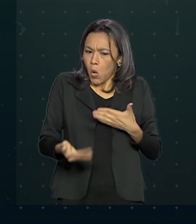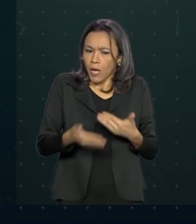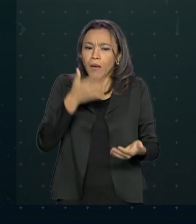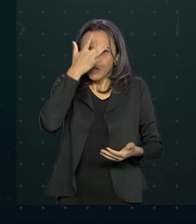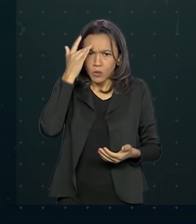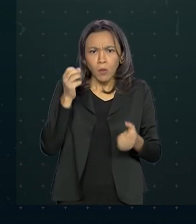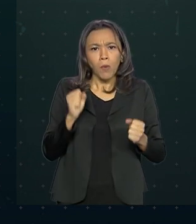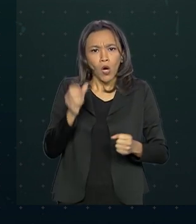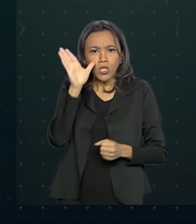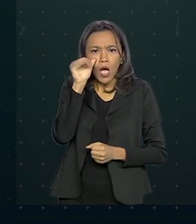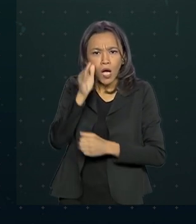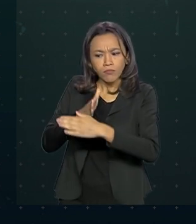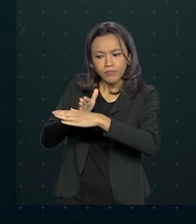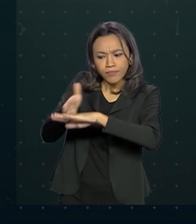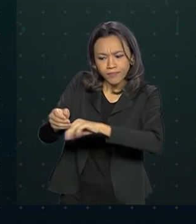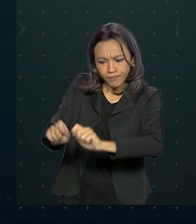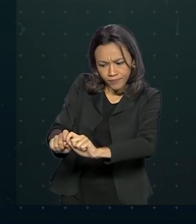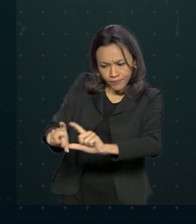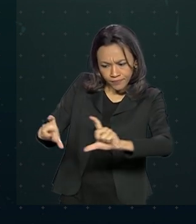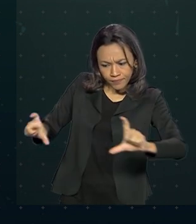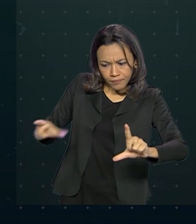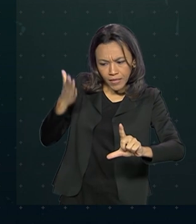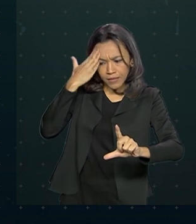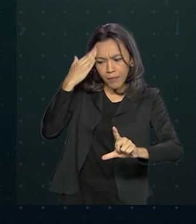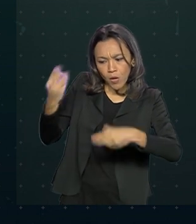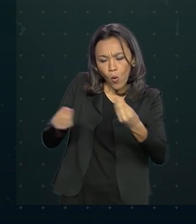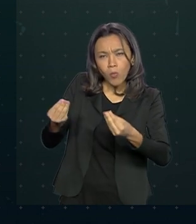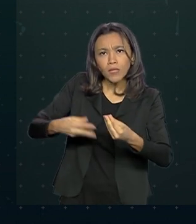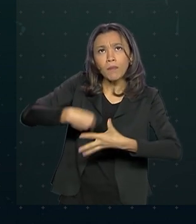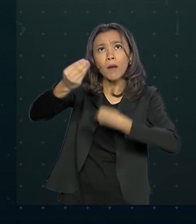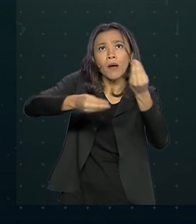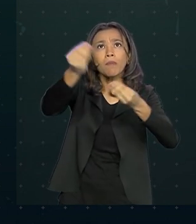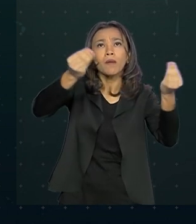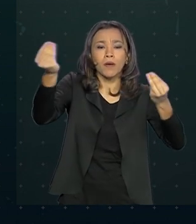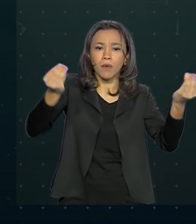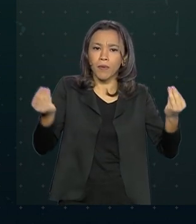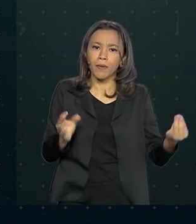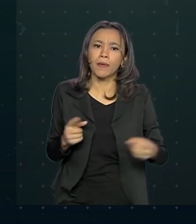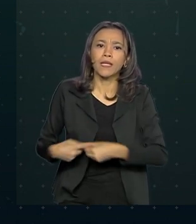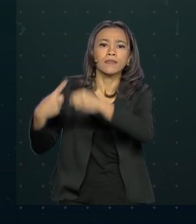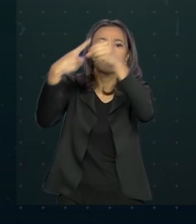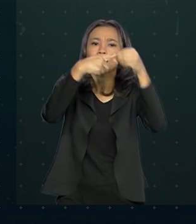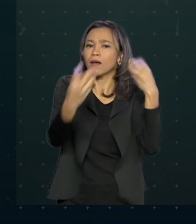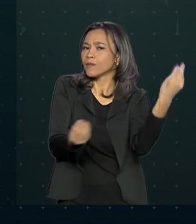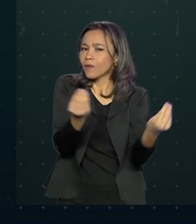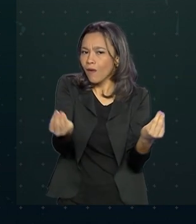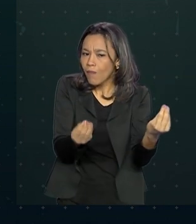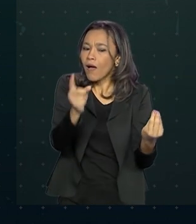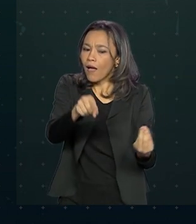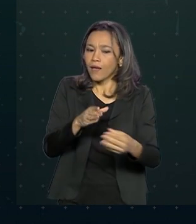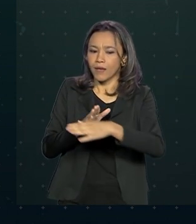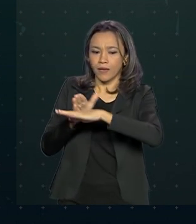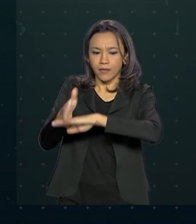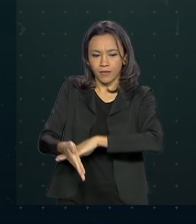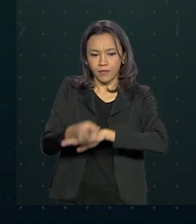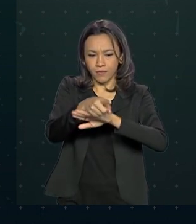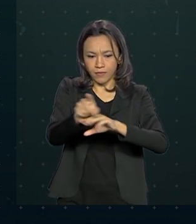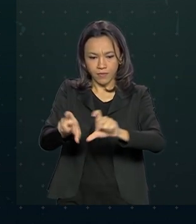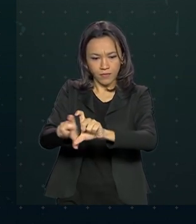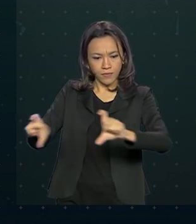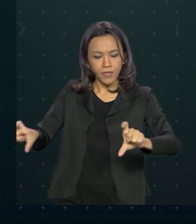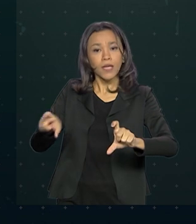consultar como está o repasse dos itens feitos pelo governo federal às cidades por meio do site saúde